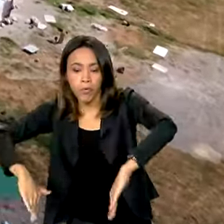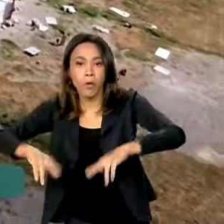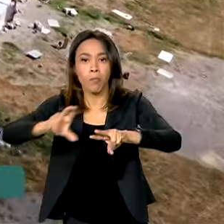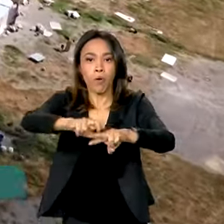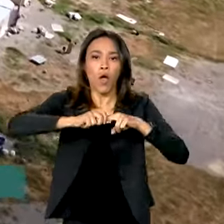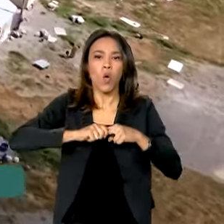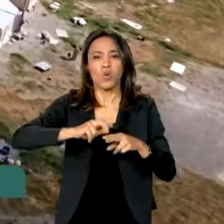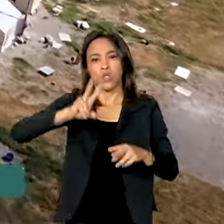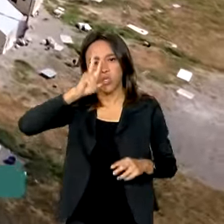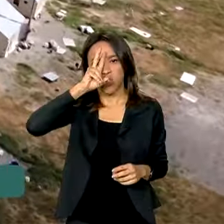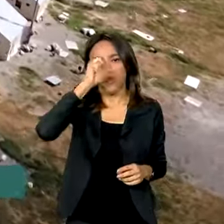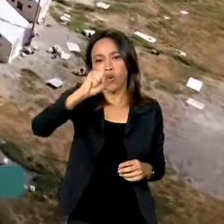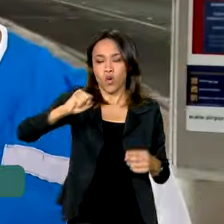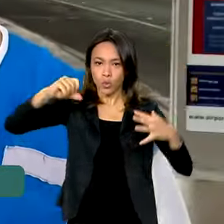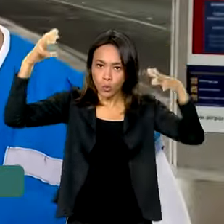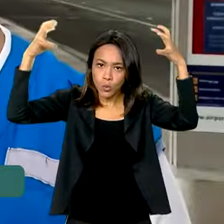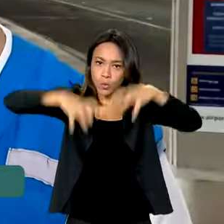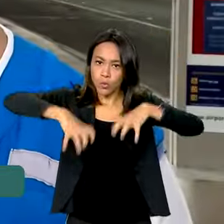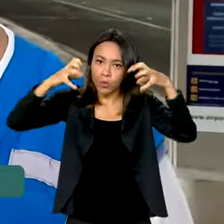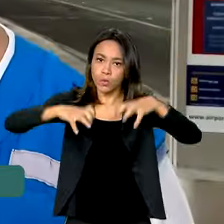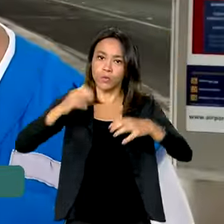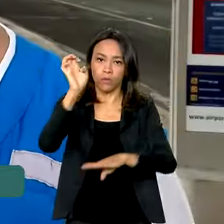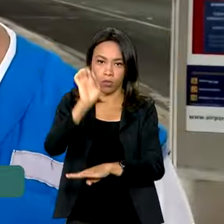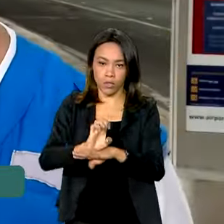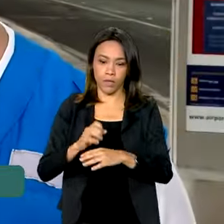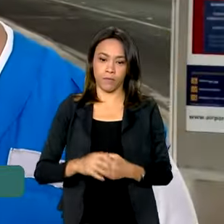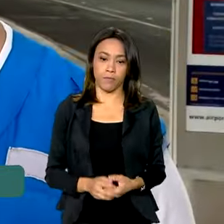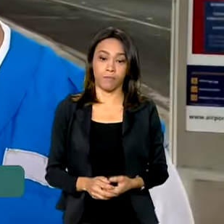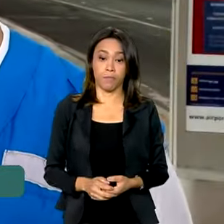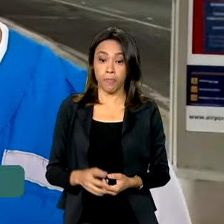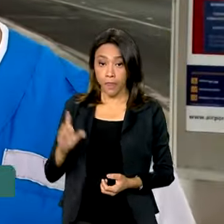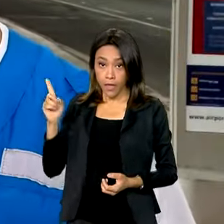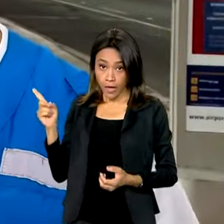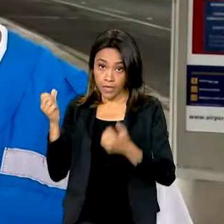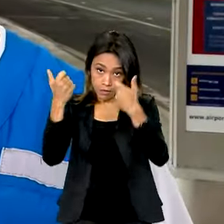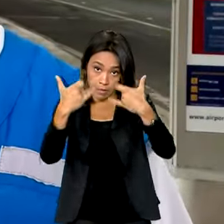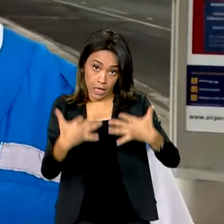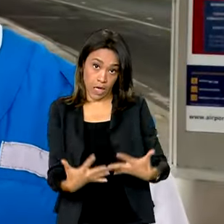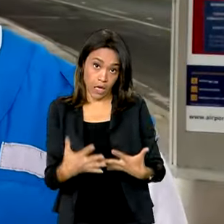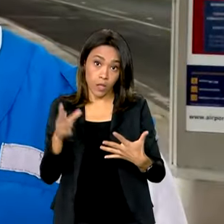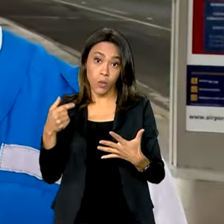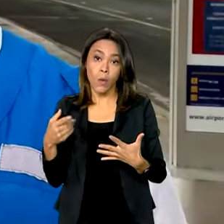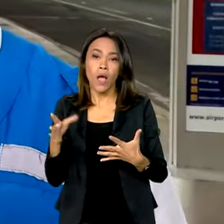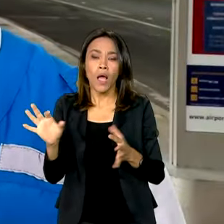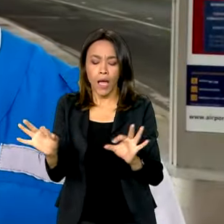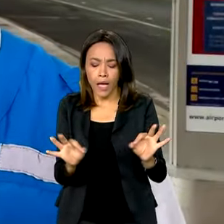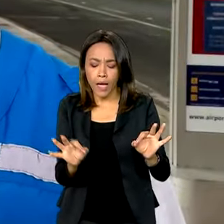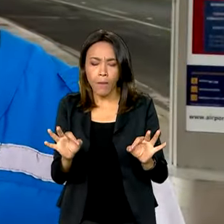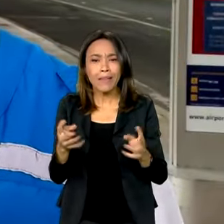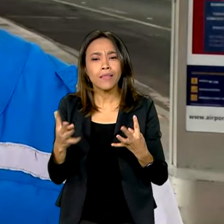fortes enchentes no Estado. Elas têm uma espécie de tecnologia, digamos, que